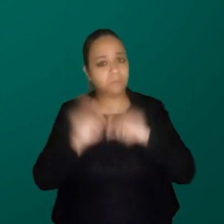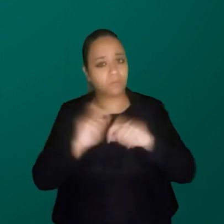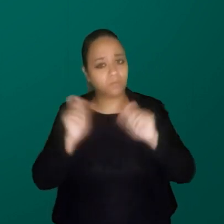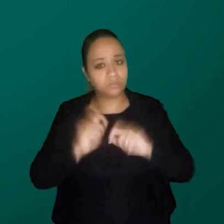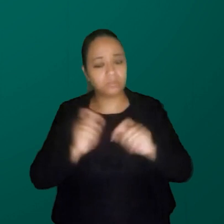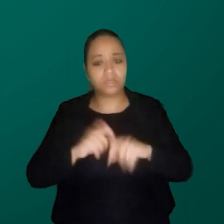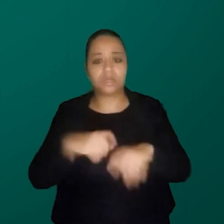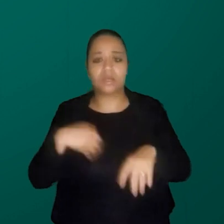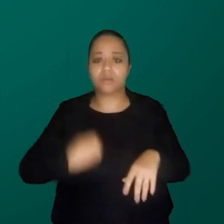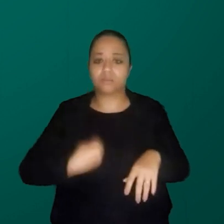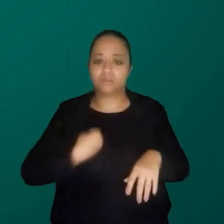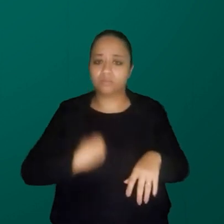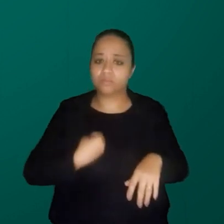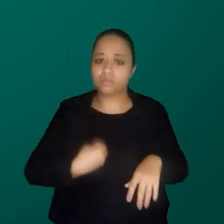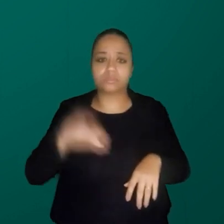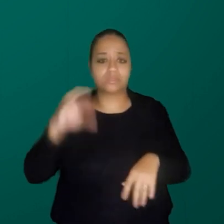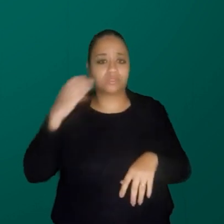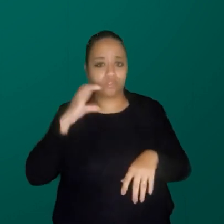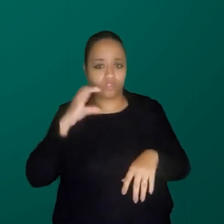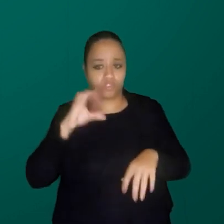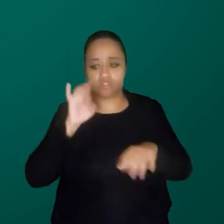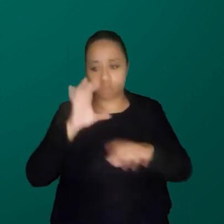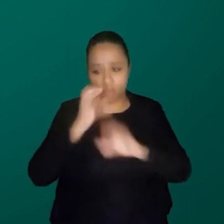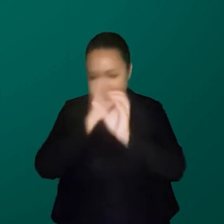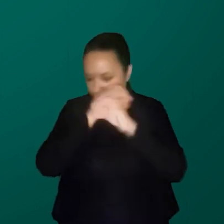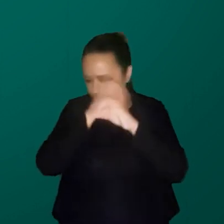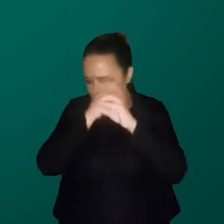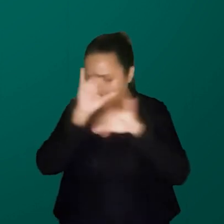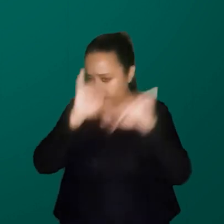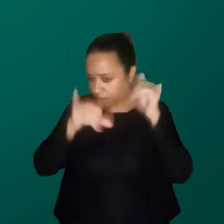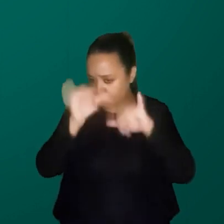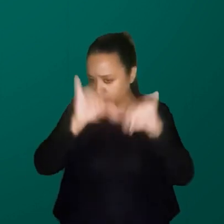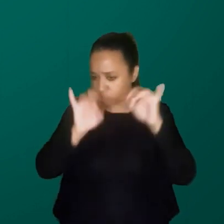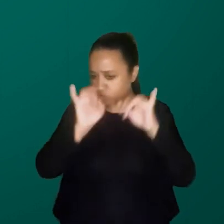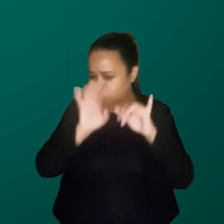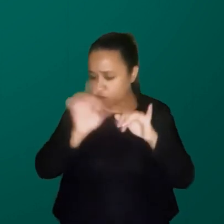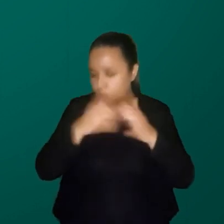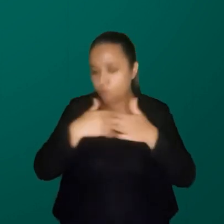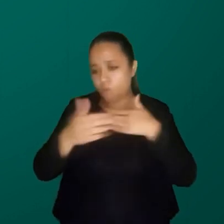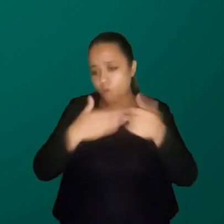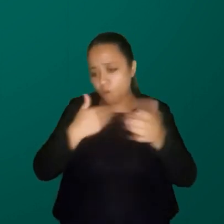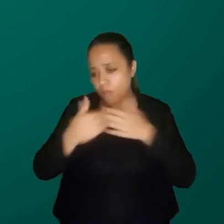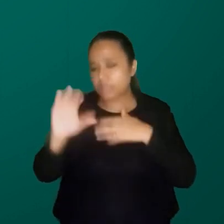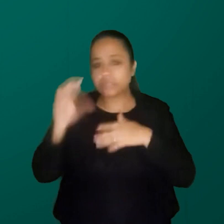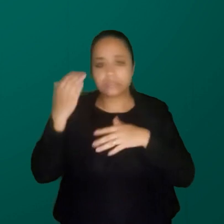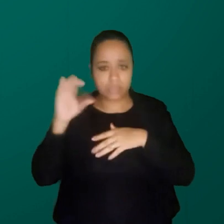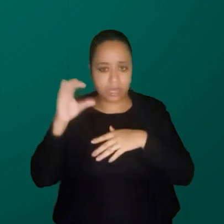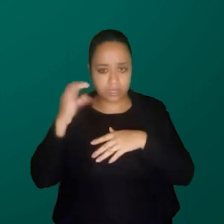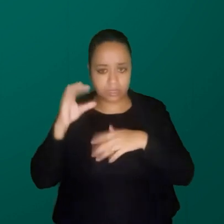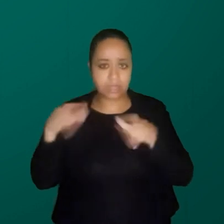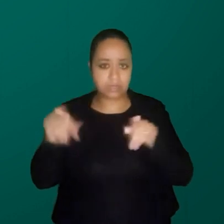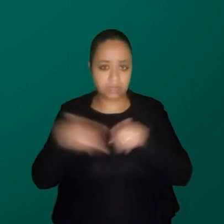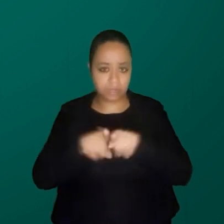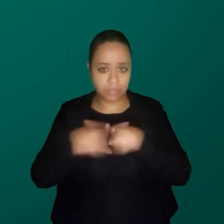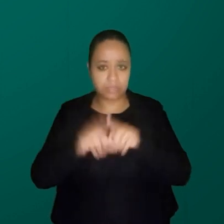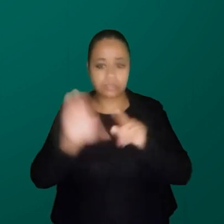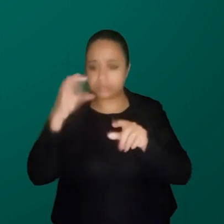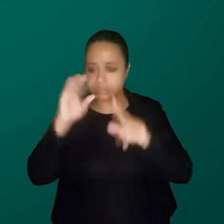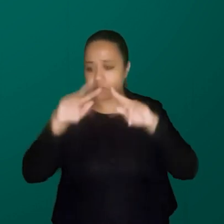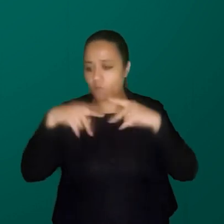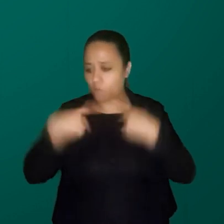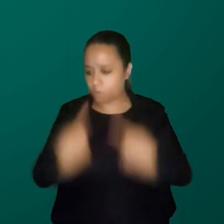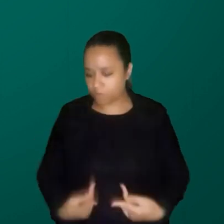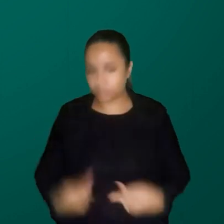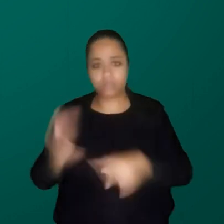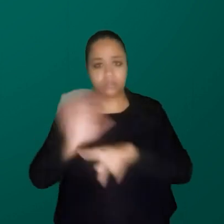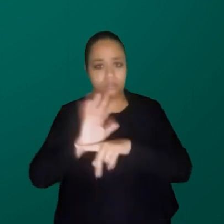de ser cientista, e aí não é só cientista de laboratório, como tinha naquele desenho, qualquer ciência, até a ciência humana, audiovisual, cinema,